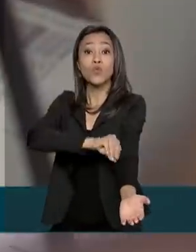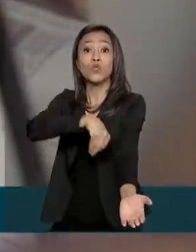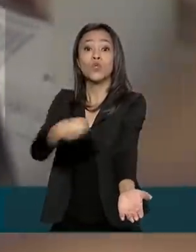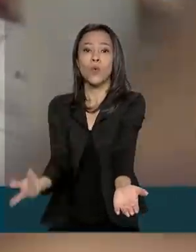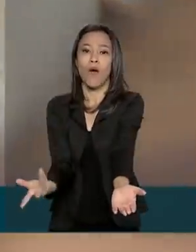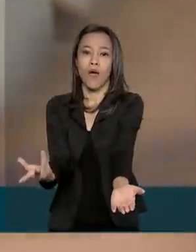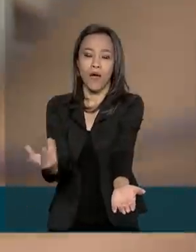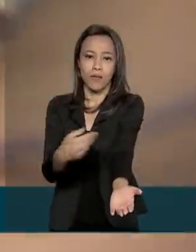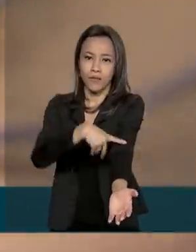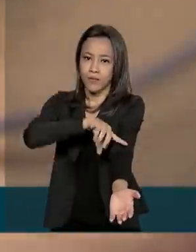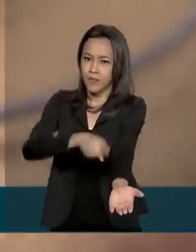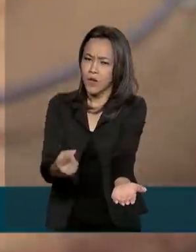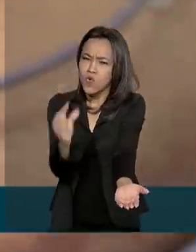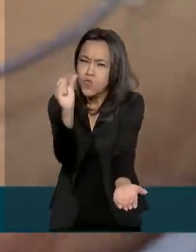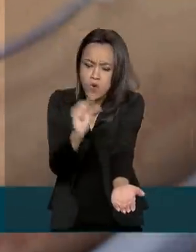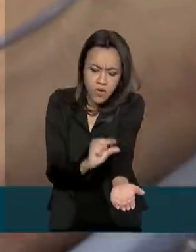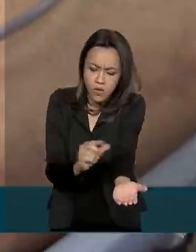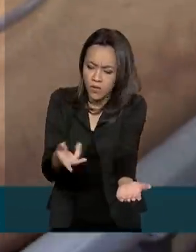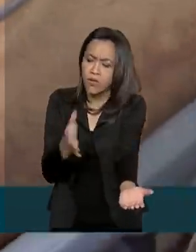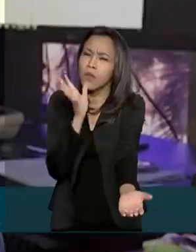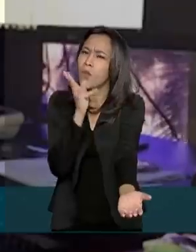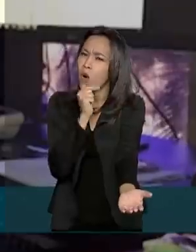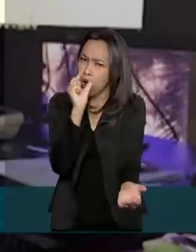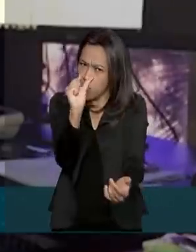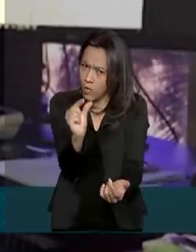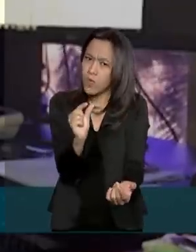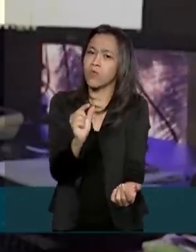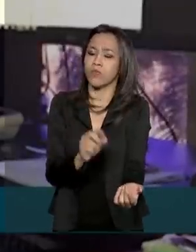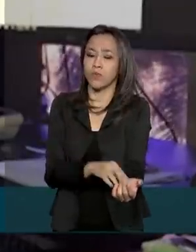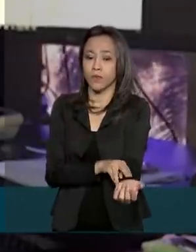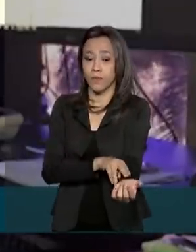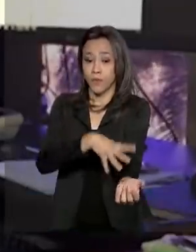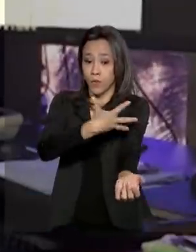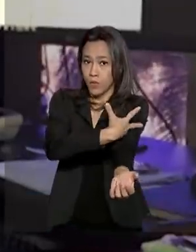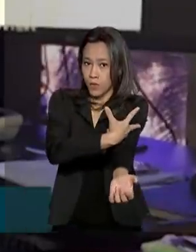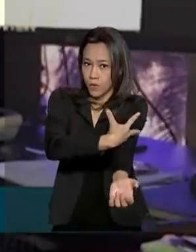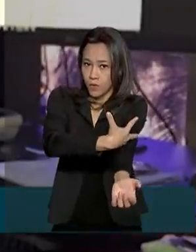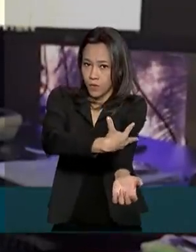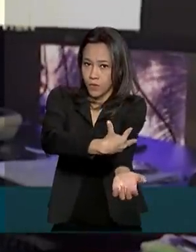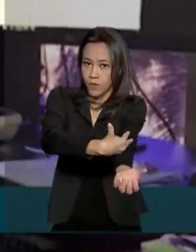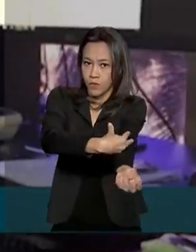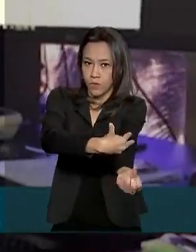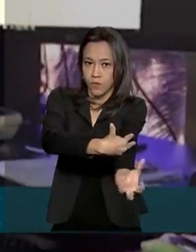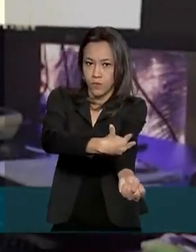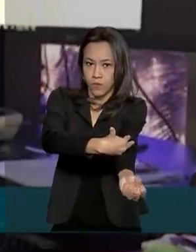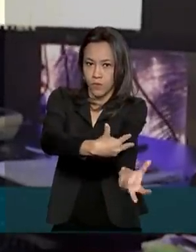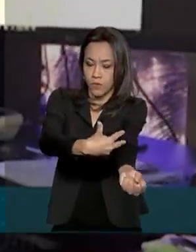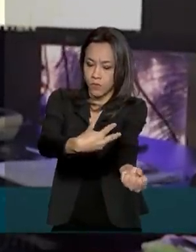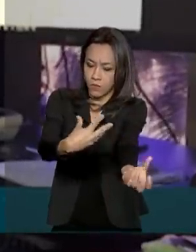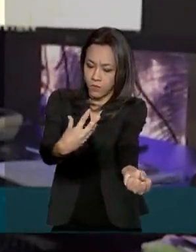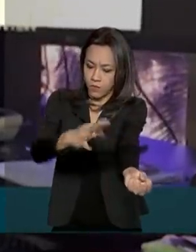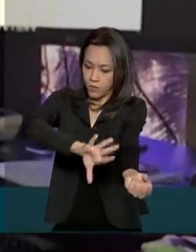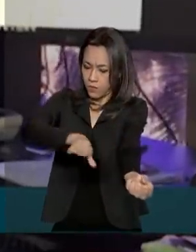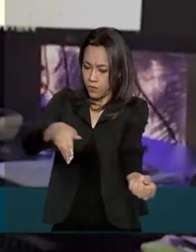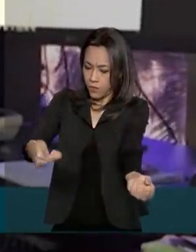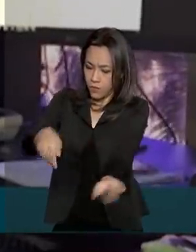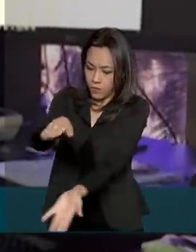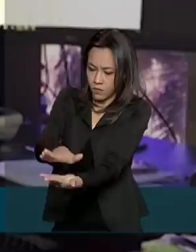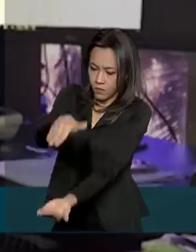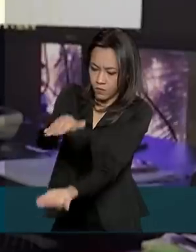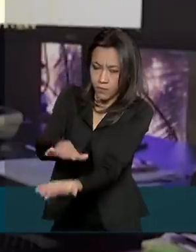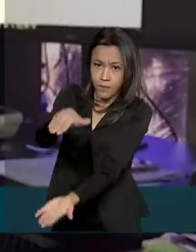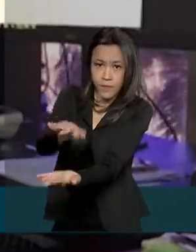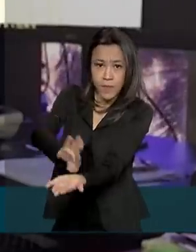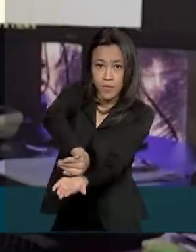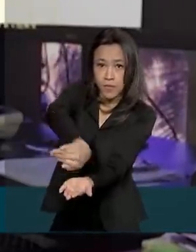sangue, só um pouquinho mais demorada. O sangue sai da veia, passa por uma máquina que separa